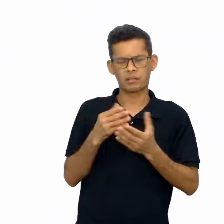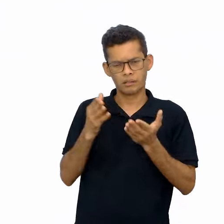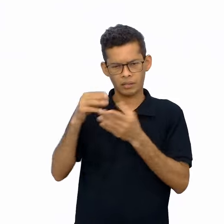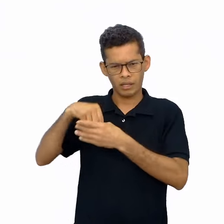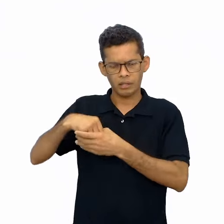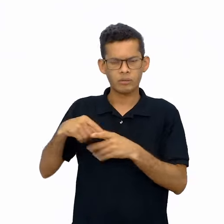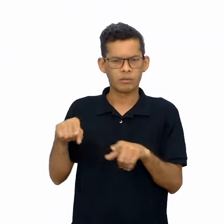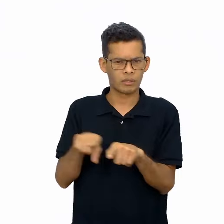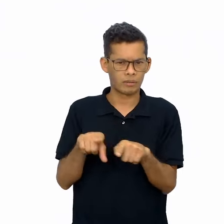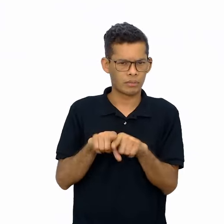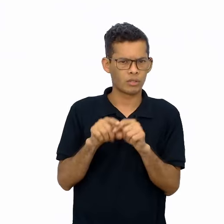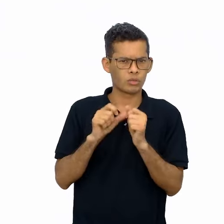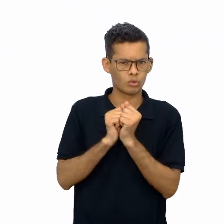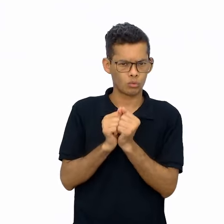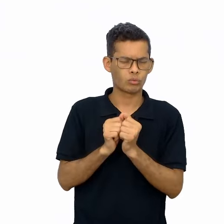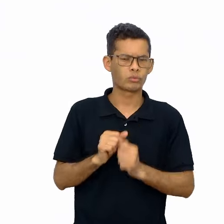vídeo.